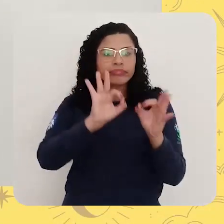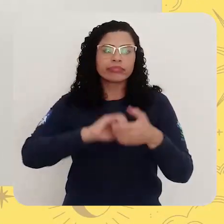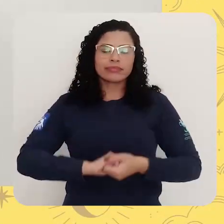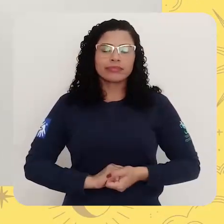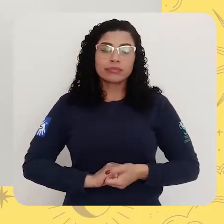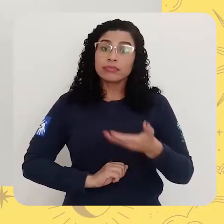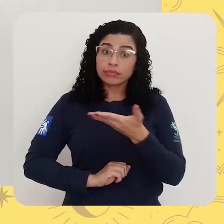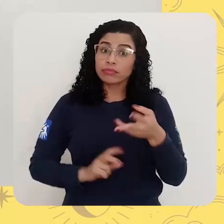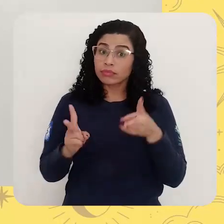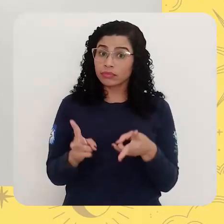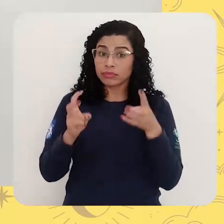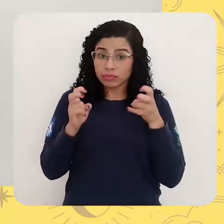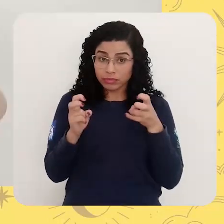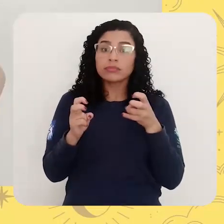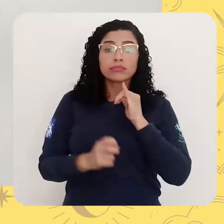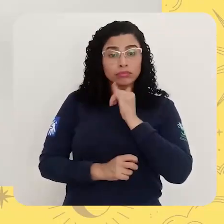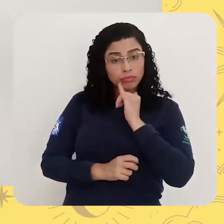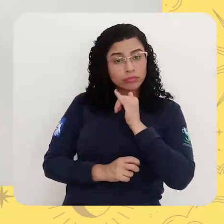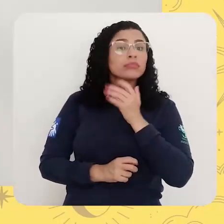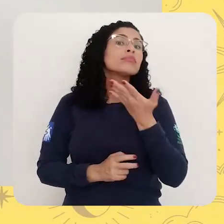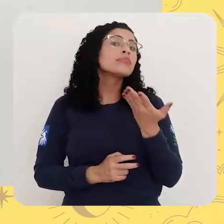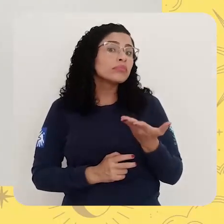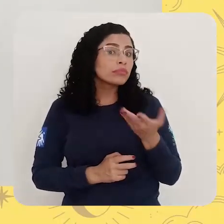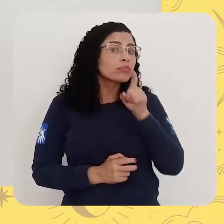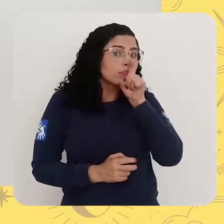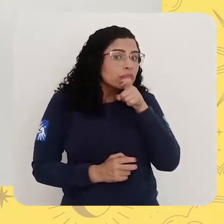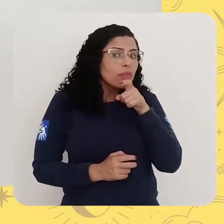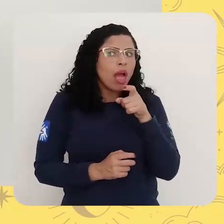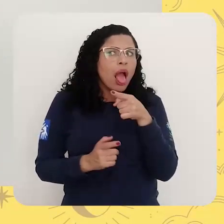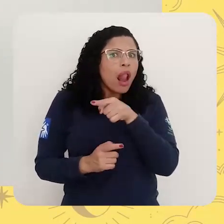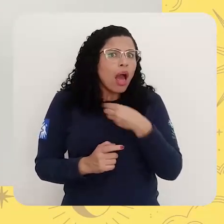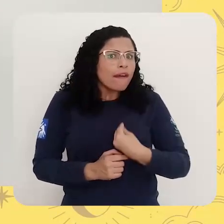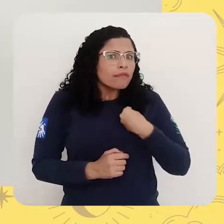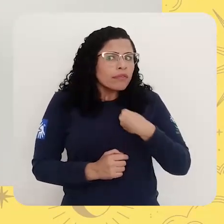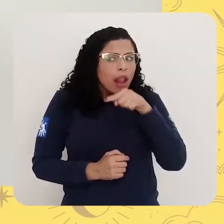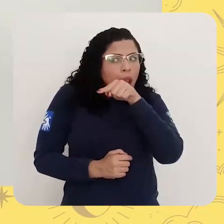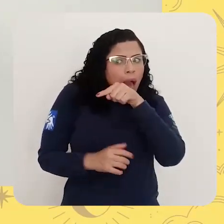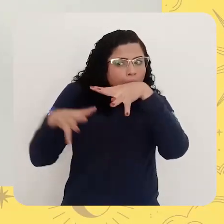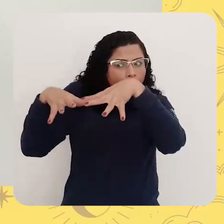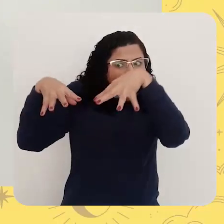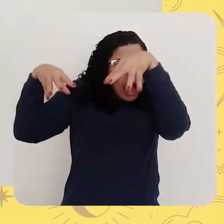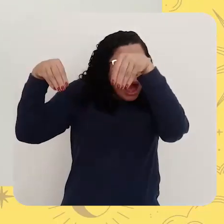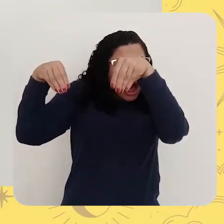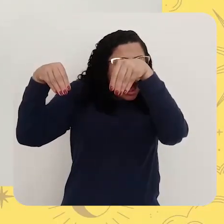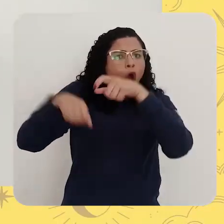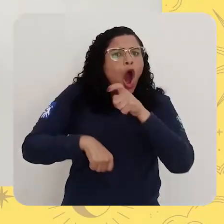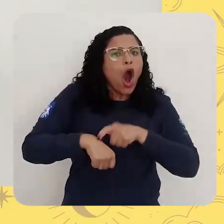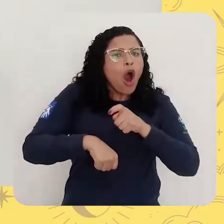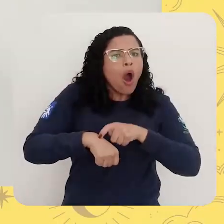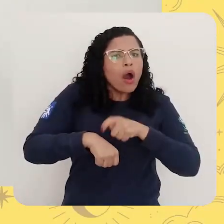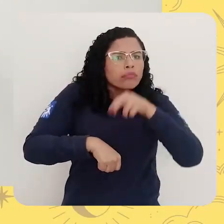E vocês perceberam que na parlenda da bruxa, ela está no castelo à meia-noite? Hum,